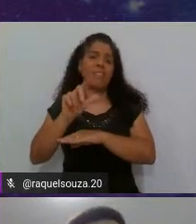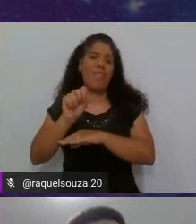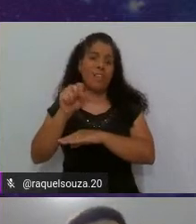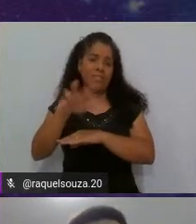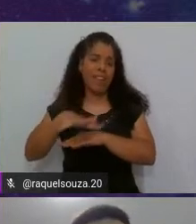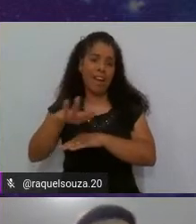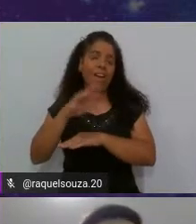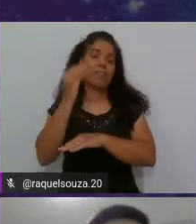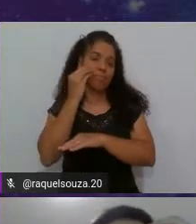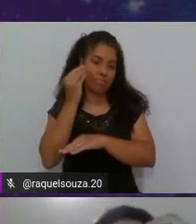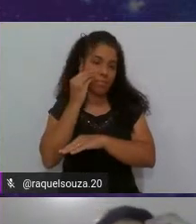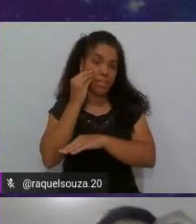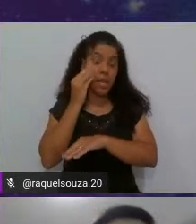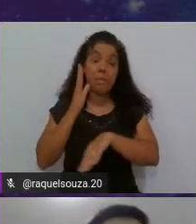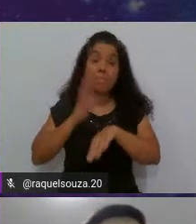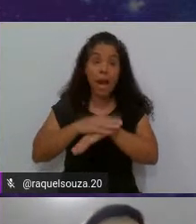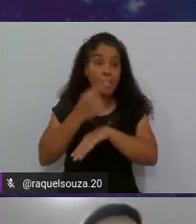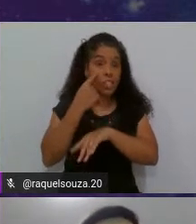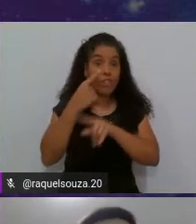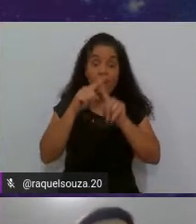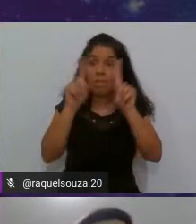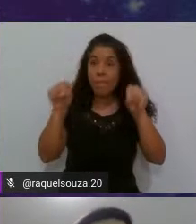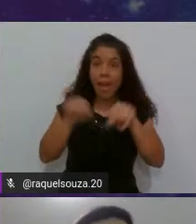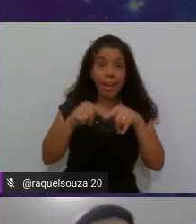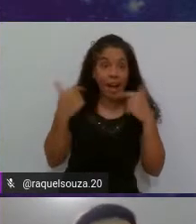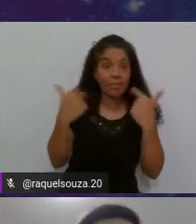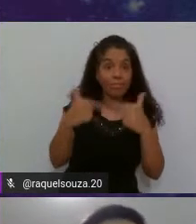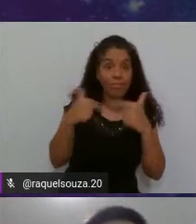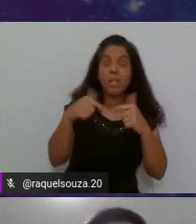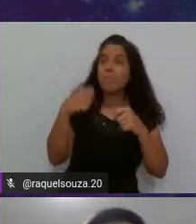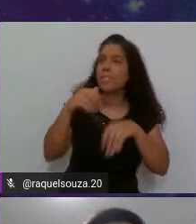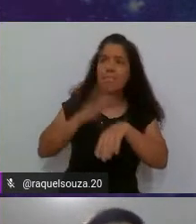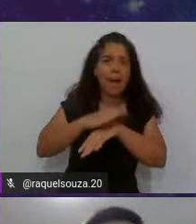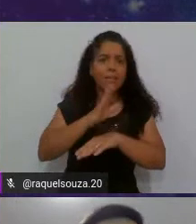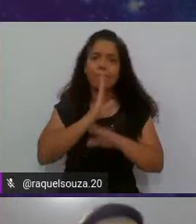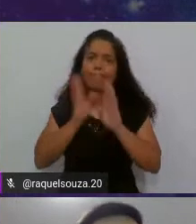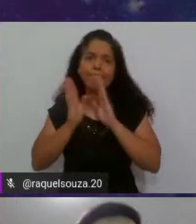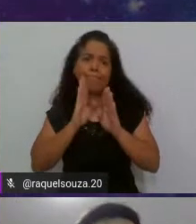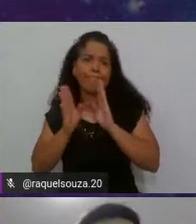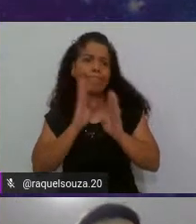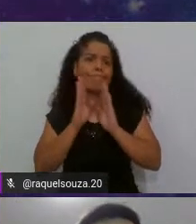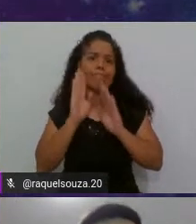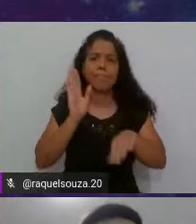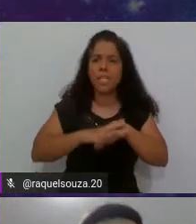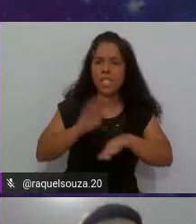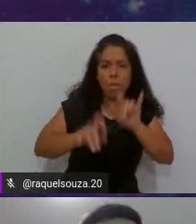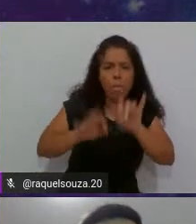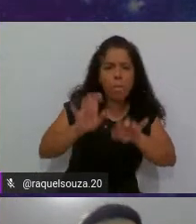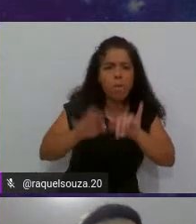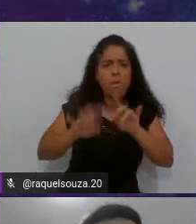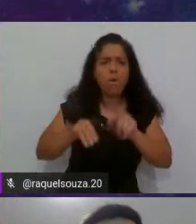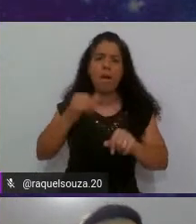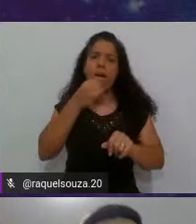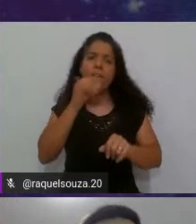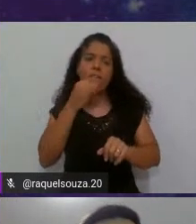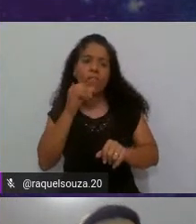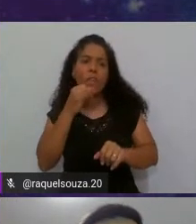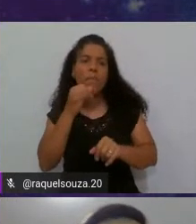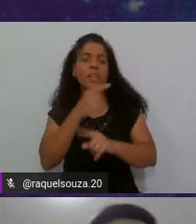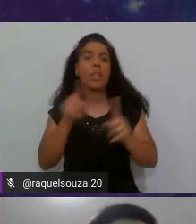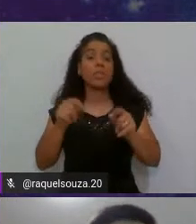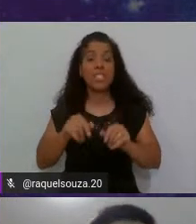Cada vez mais a gente vê o mercado pedindo conhecimento de programação, conhecimento de automação. E se você